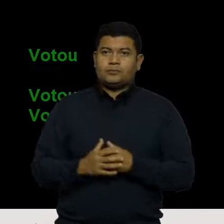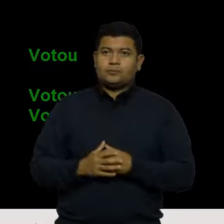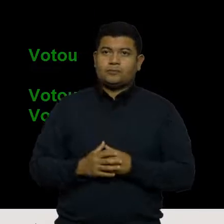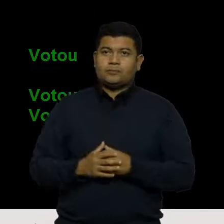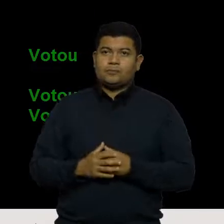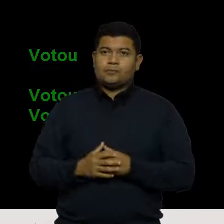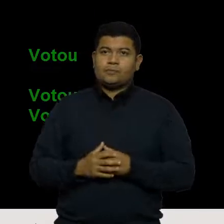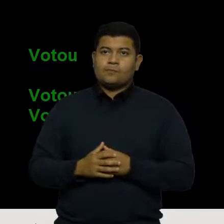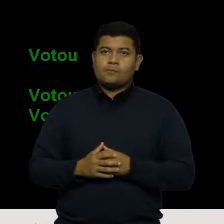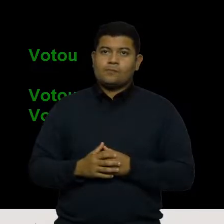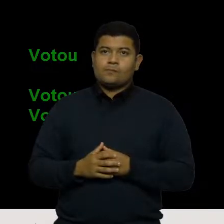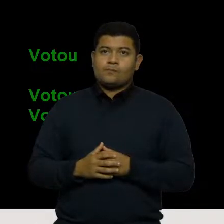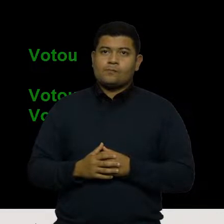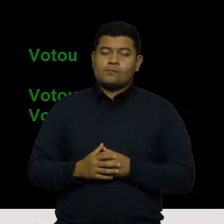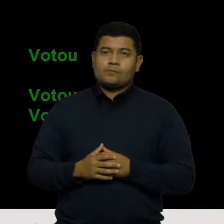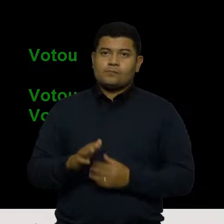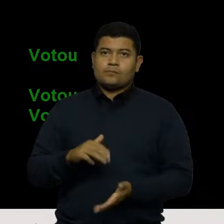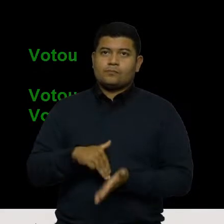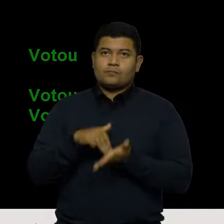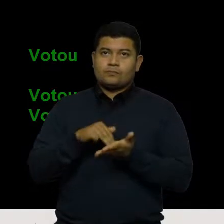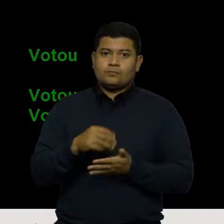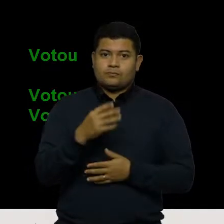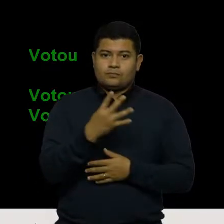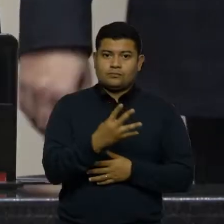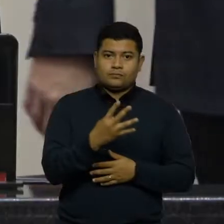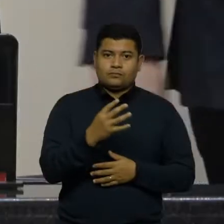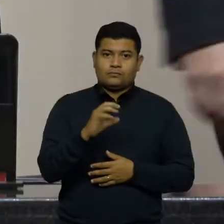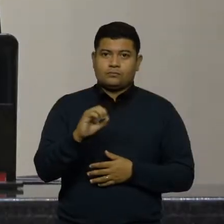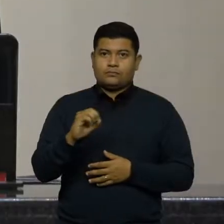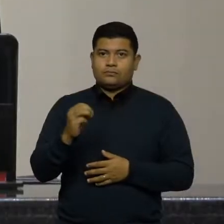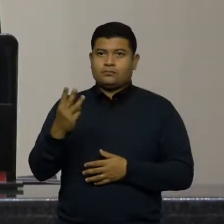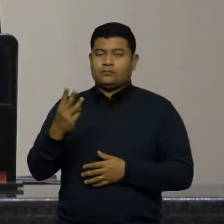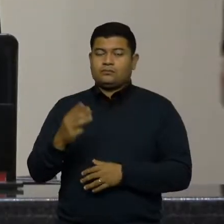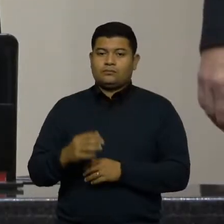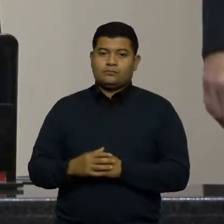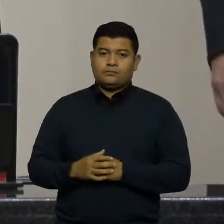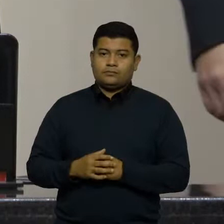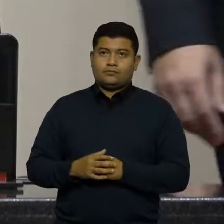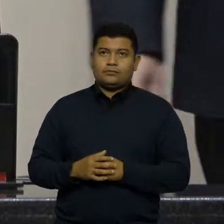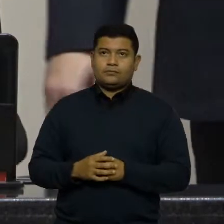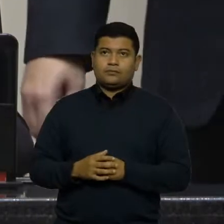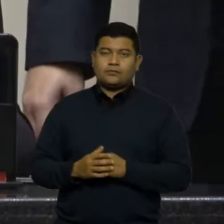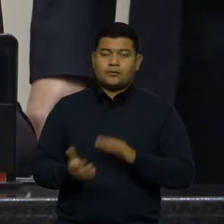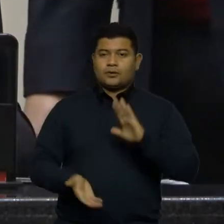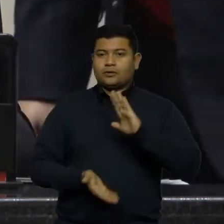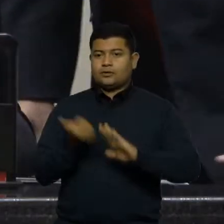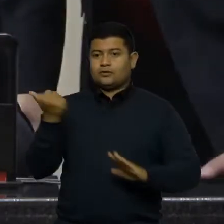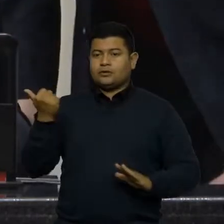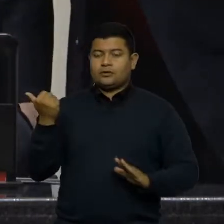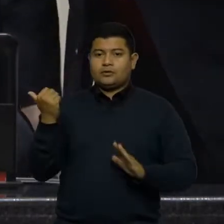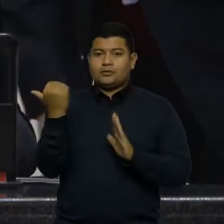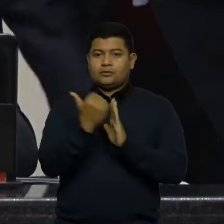a moção 403, Chica, então, retirada de pauta.